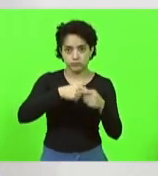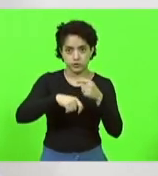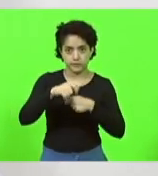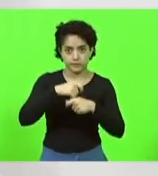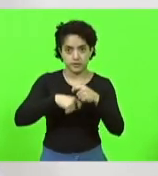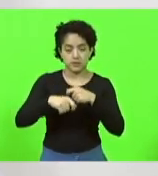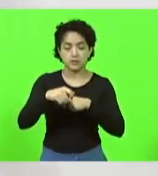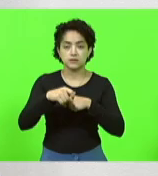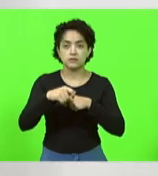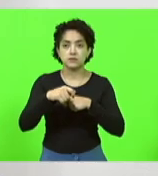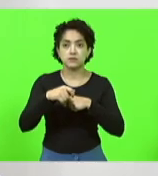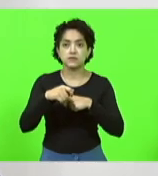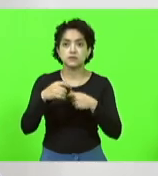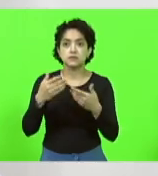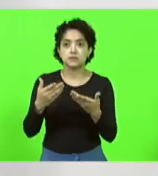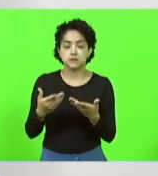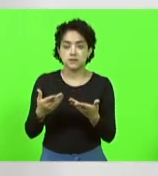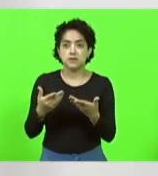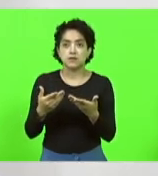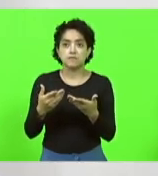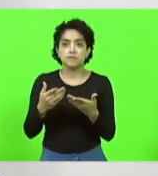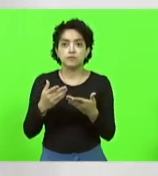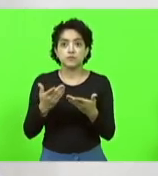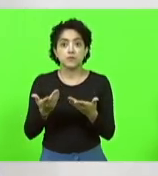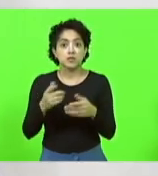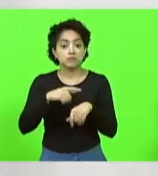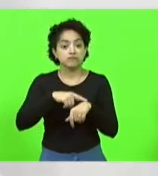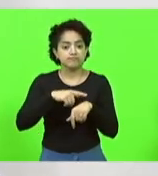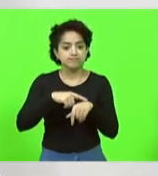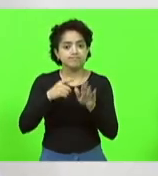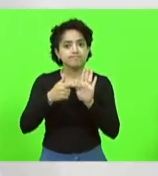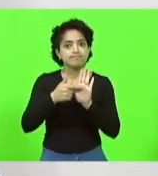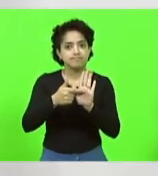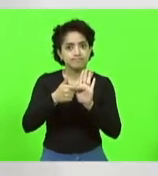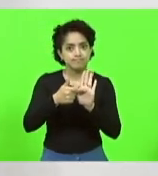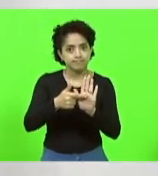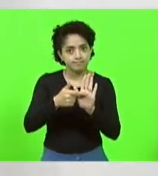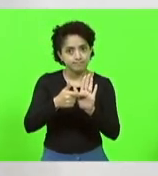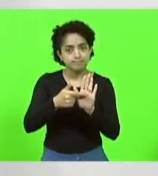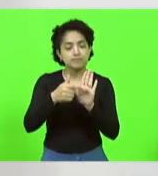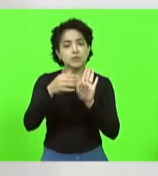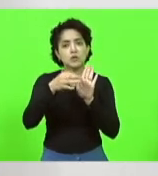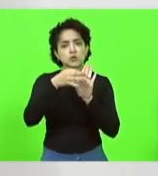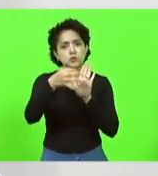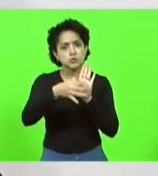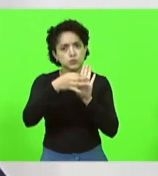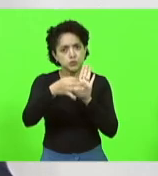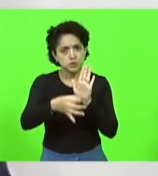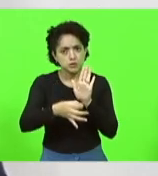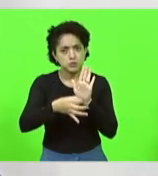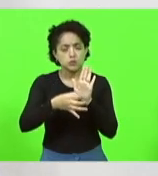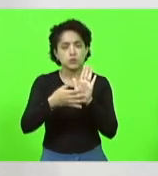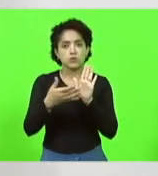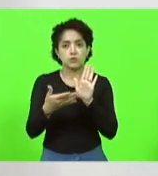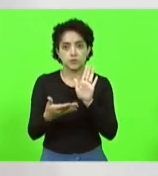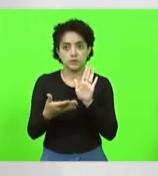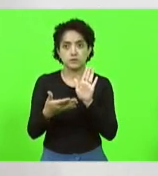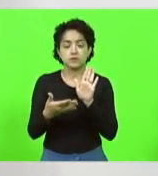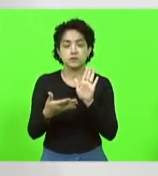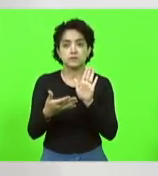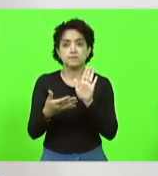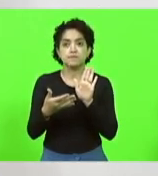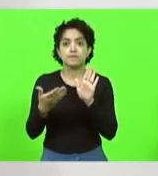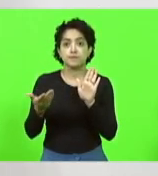ocasião em que, ou seja, oportunidades que eram apresentadas, as sugestões que eram colocadas